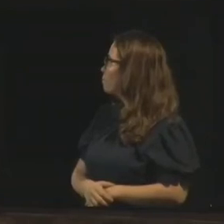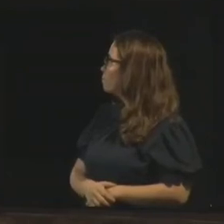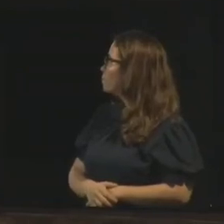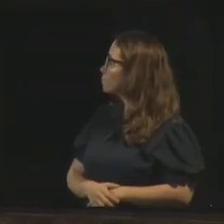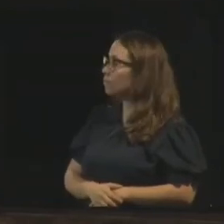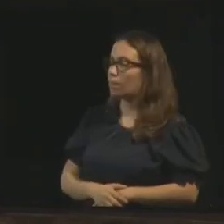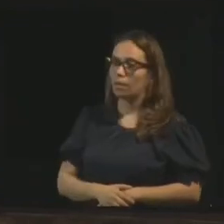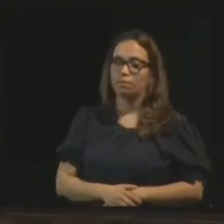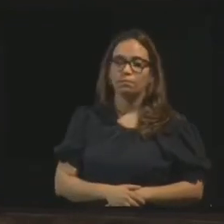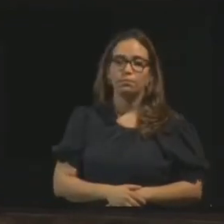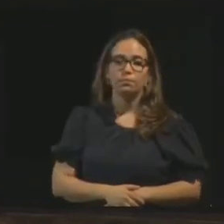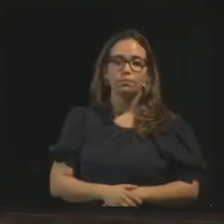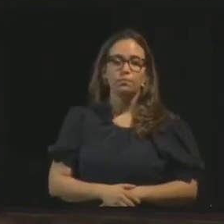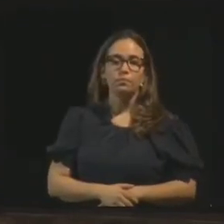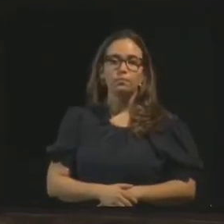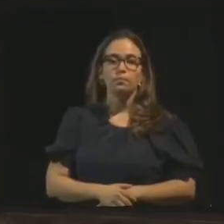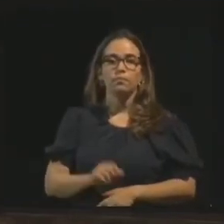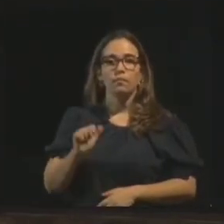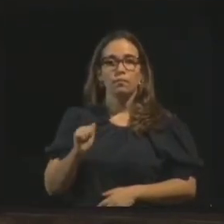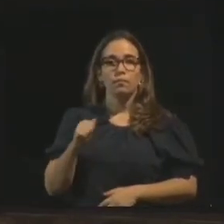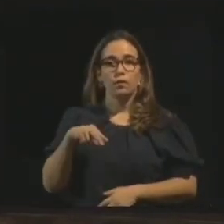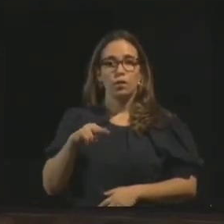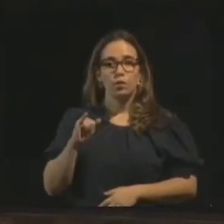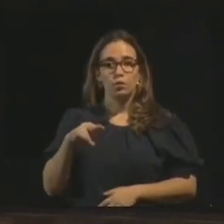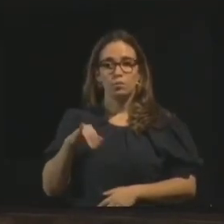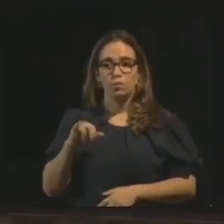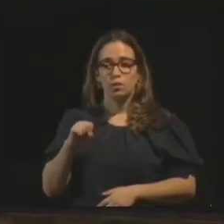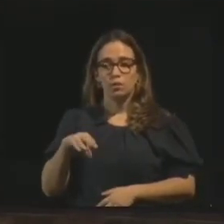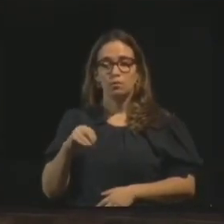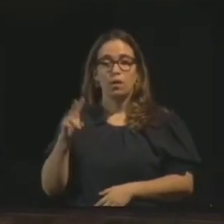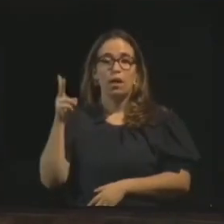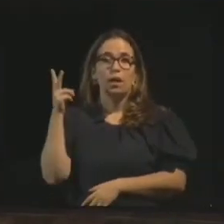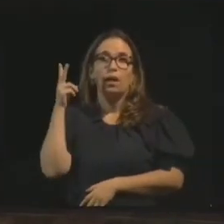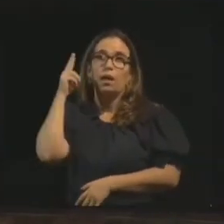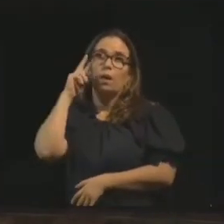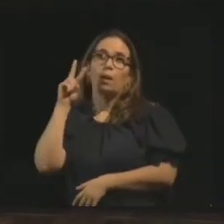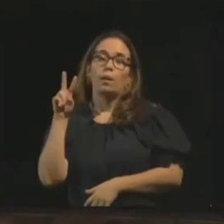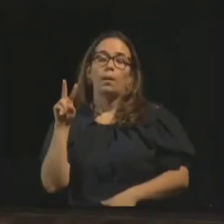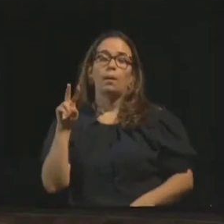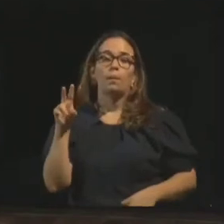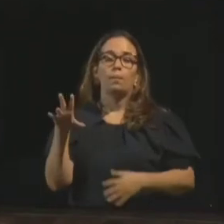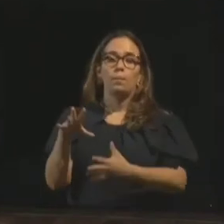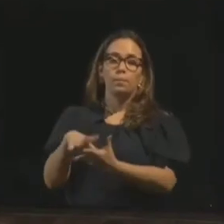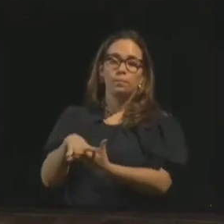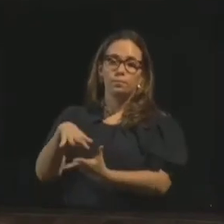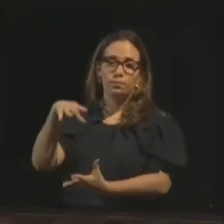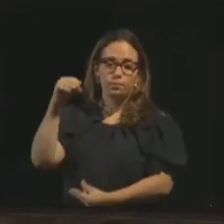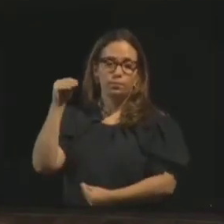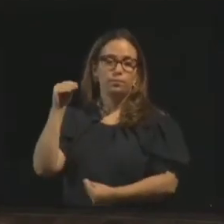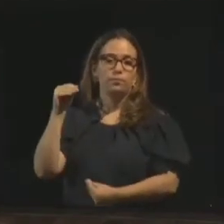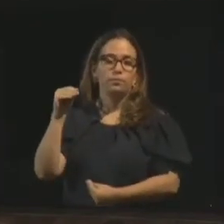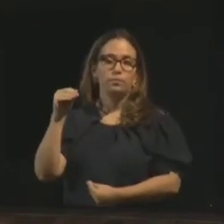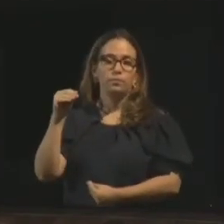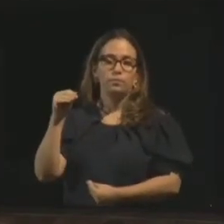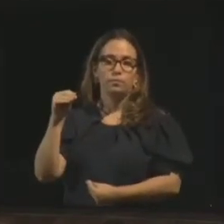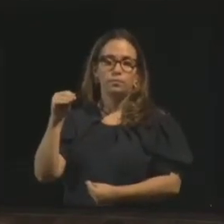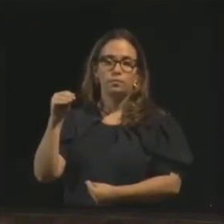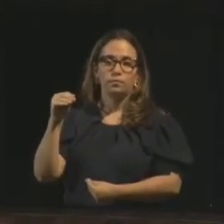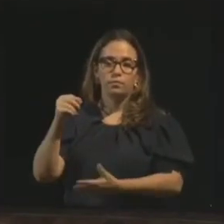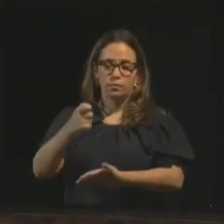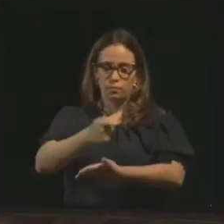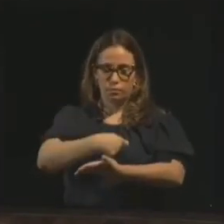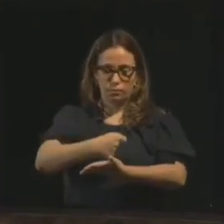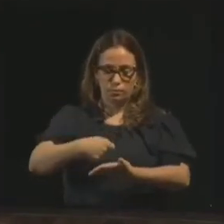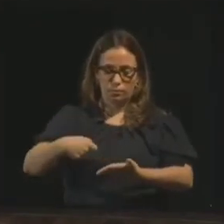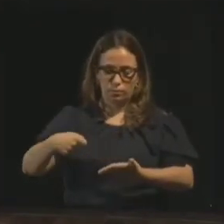Então, o excesso de temor do animismo, a gente lembrar que, mesmo da faculdade mecânica, quando o Espírito pega o braço do médium e escreve,